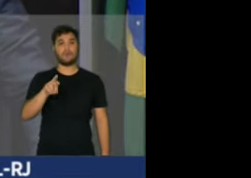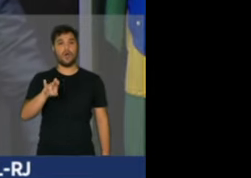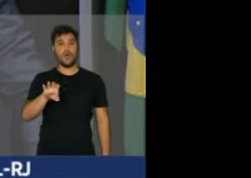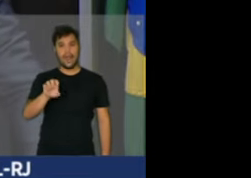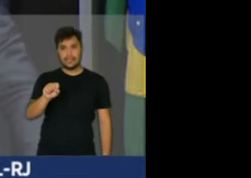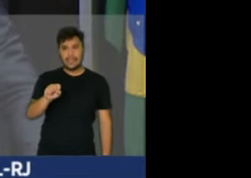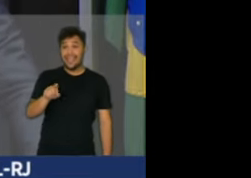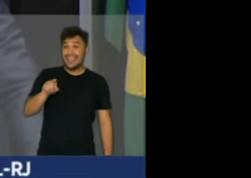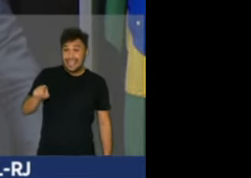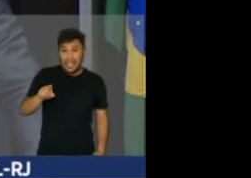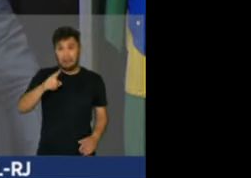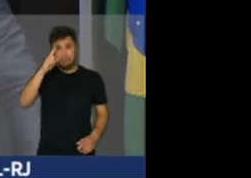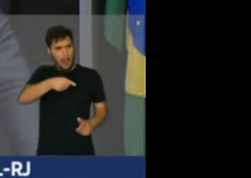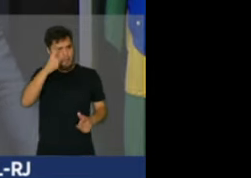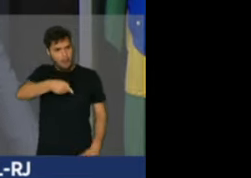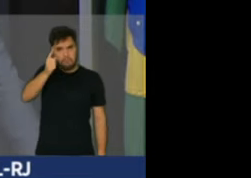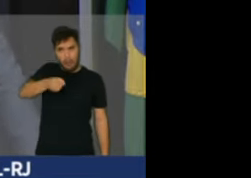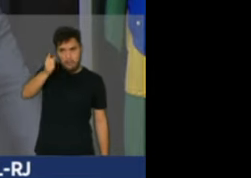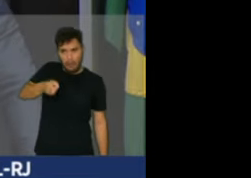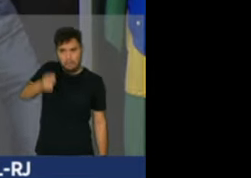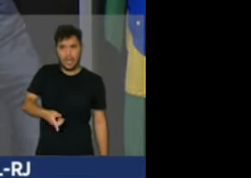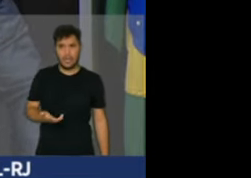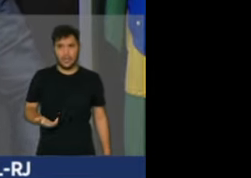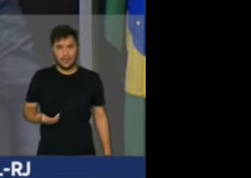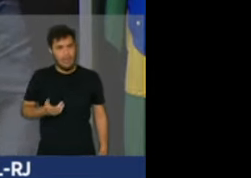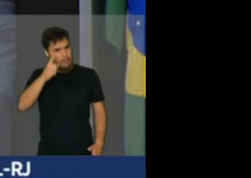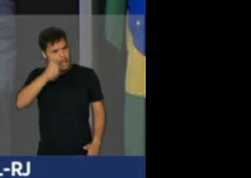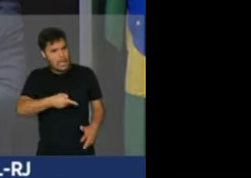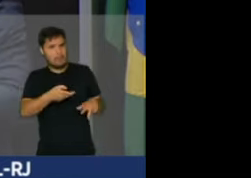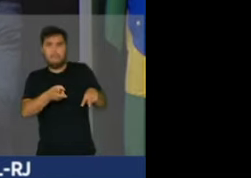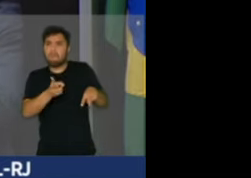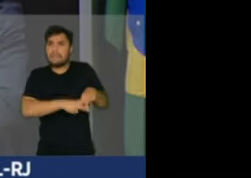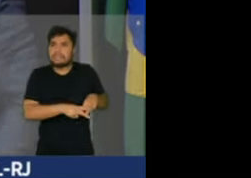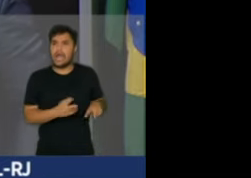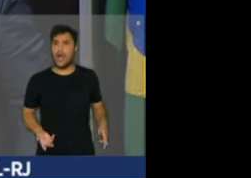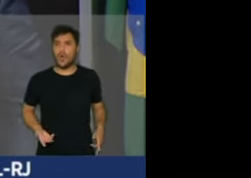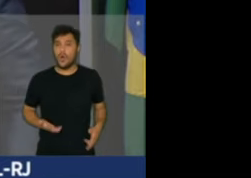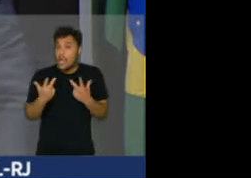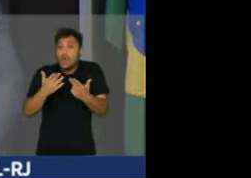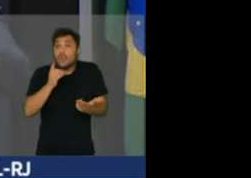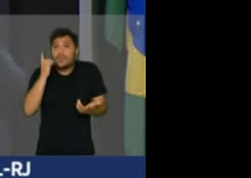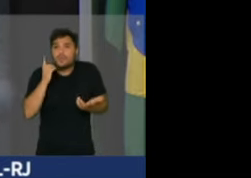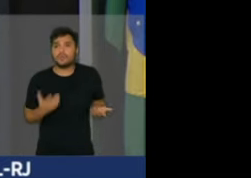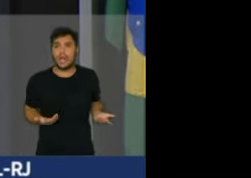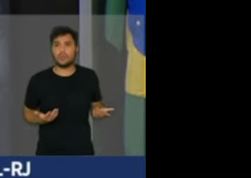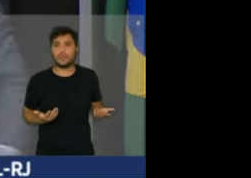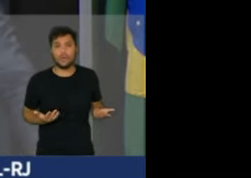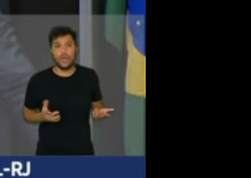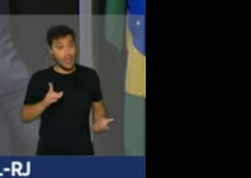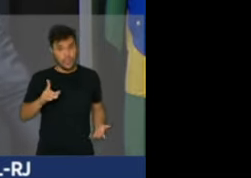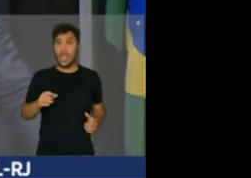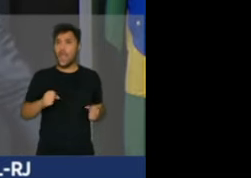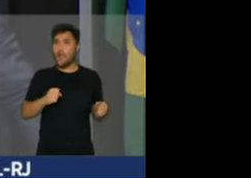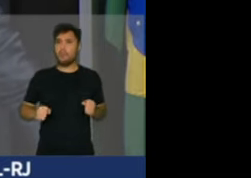escalada de autoritarismo, promovendo prisões ilegais, inclusive de um parlamentar que gozava das suas